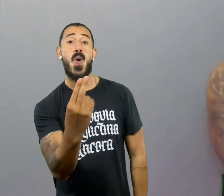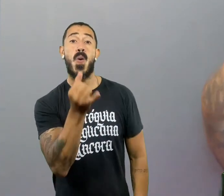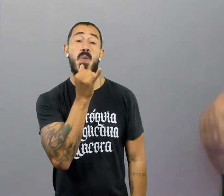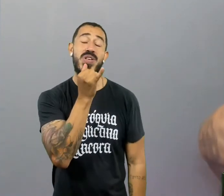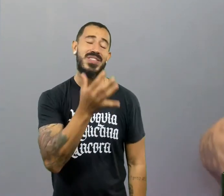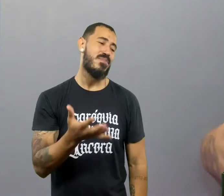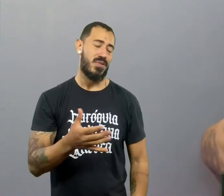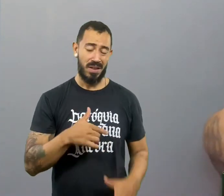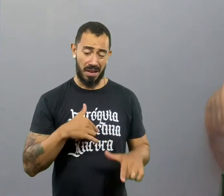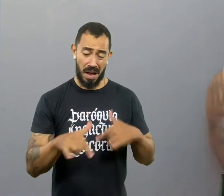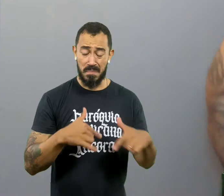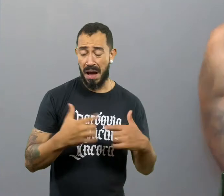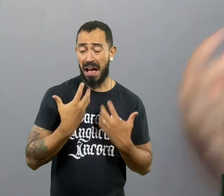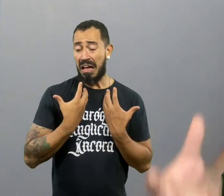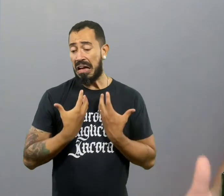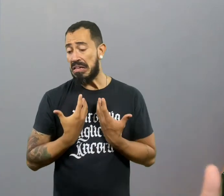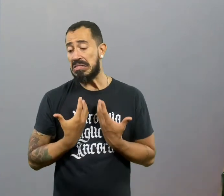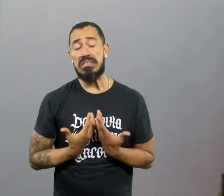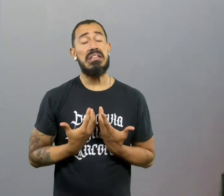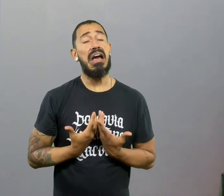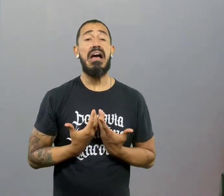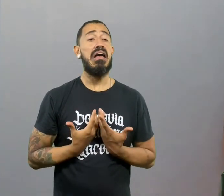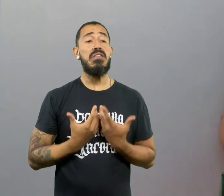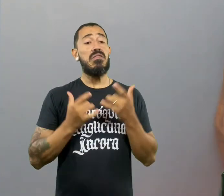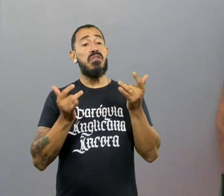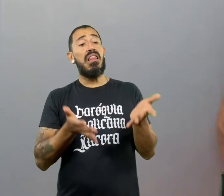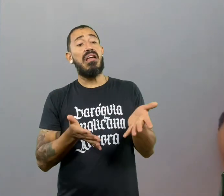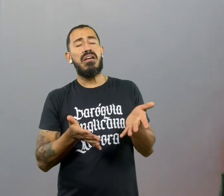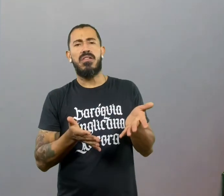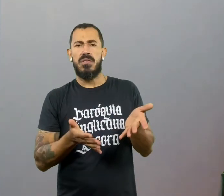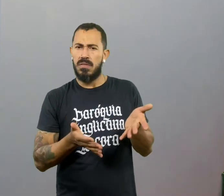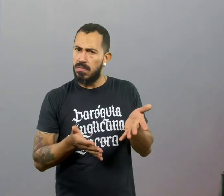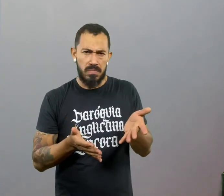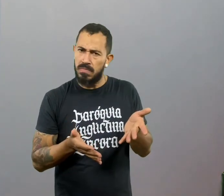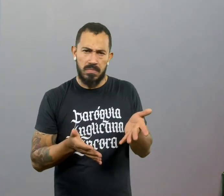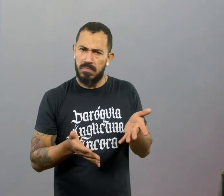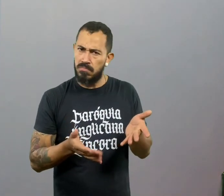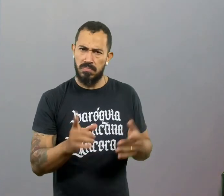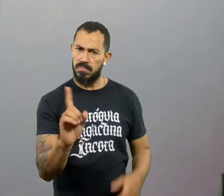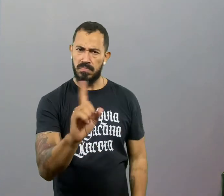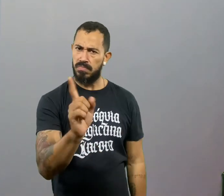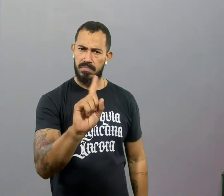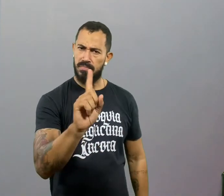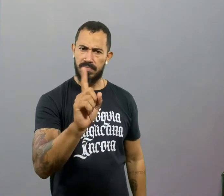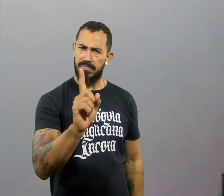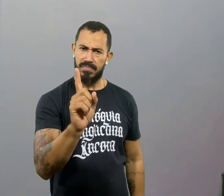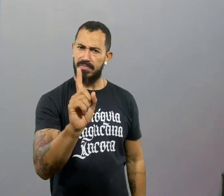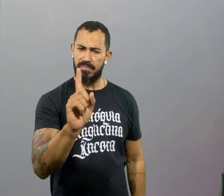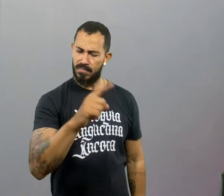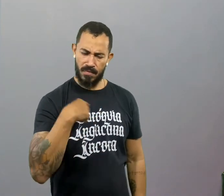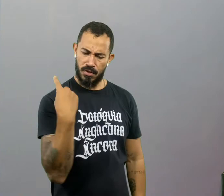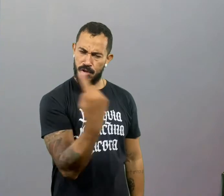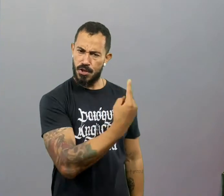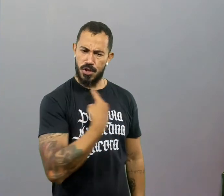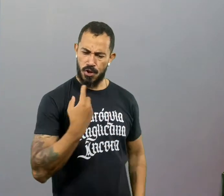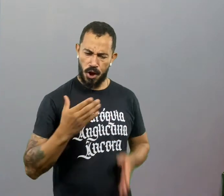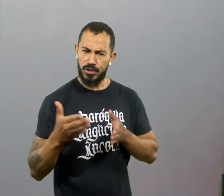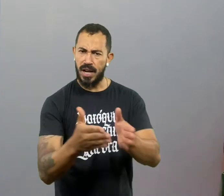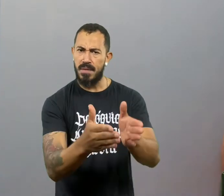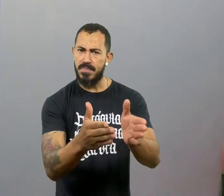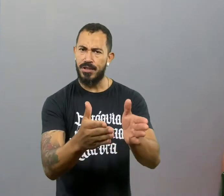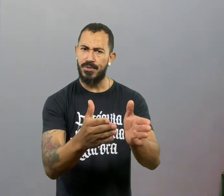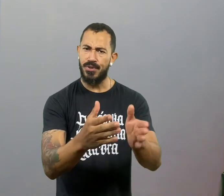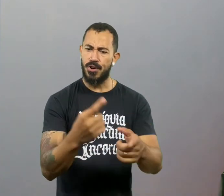vai deixar a pessoa amorosa até que ela abandone isso. Esse não é o caminho das pessoas prudentes. Não é o caminho de gente capaz de honrar